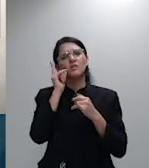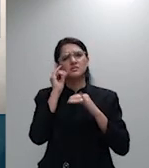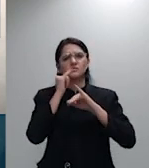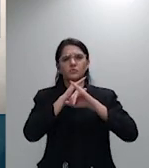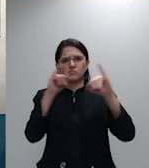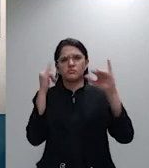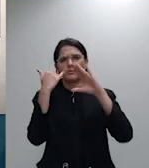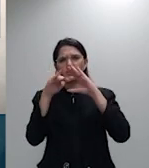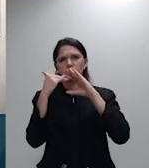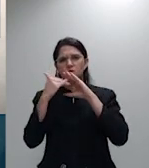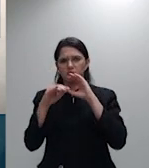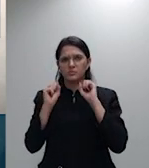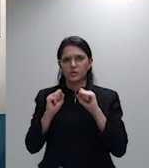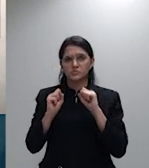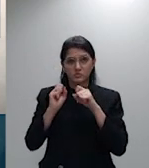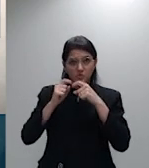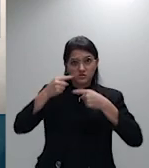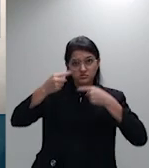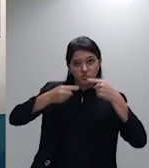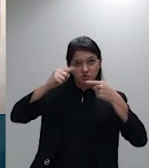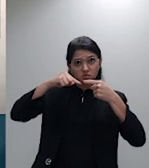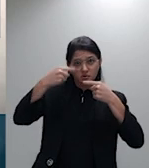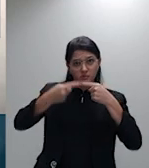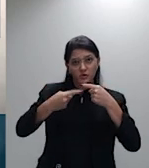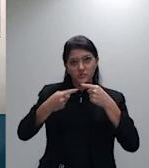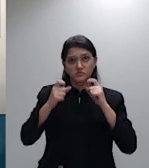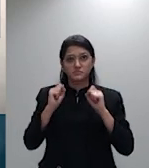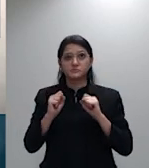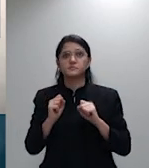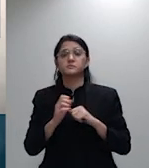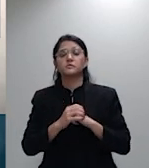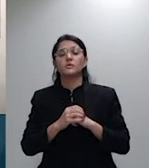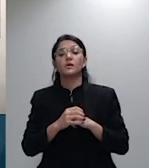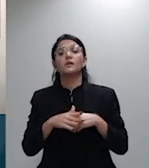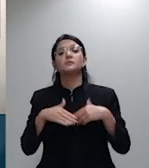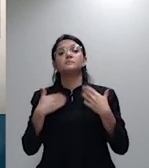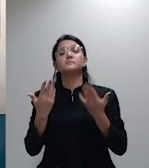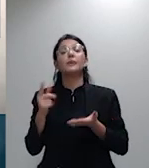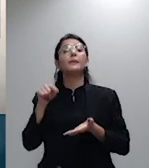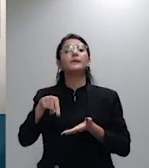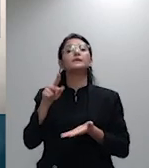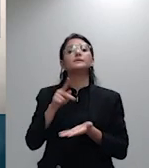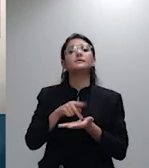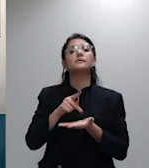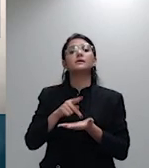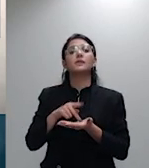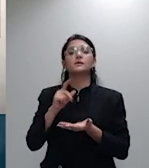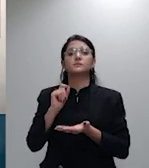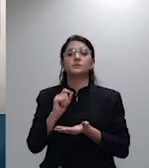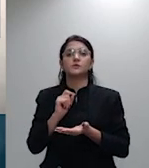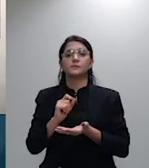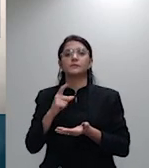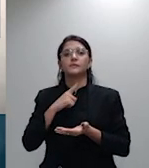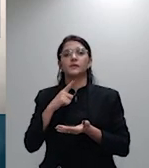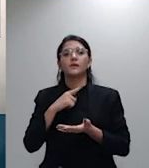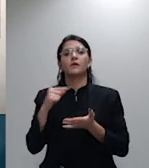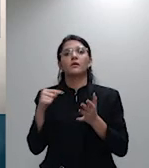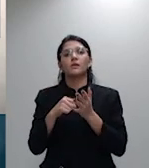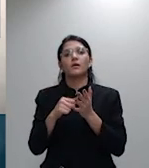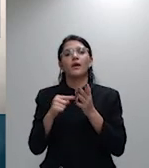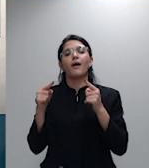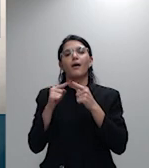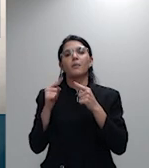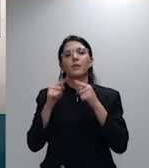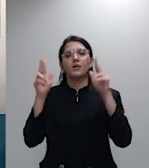então na verdade aqui se refere ao tema mil referente às astrentes na